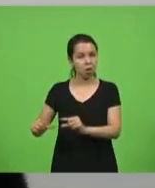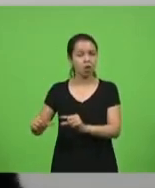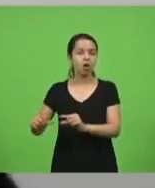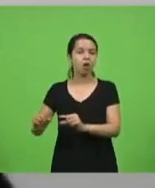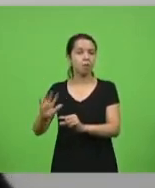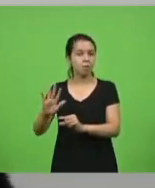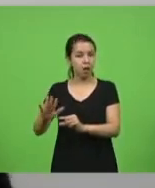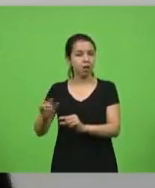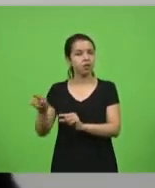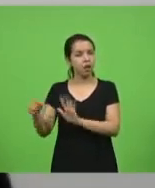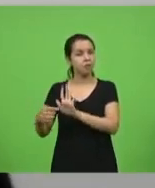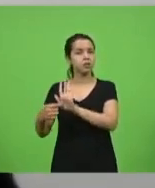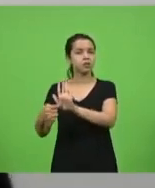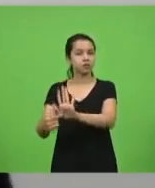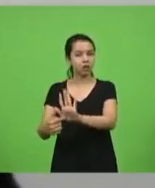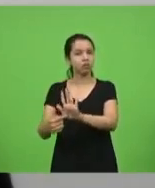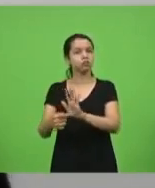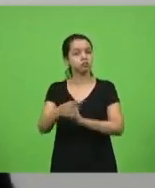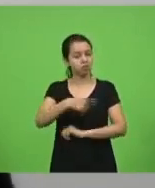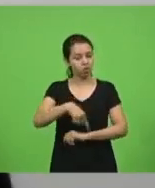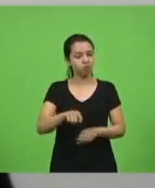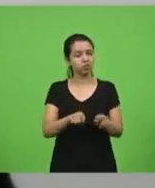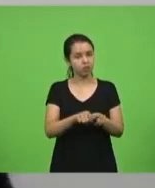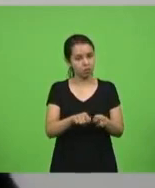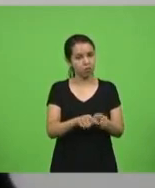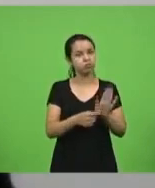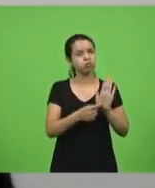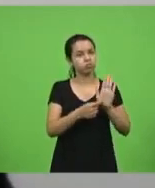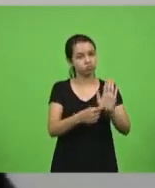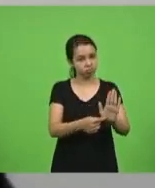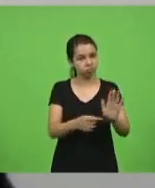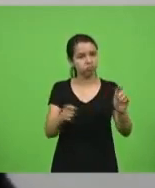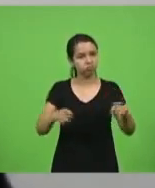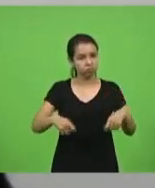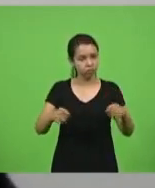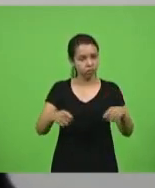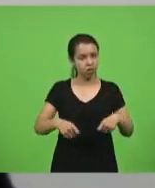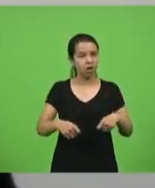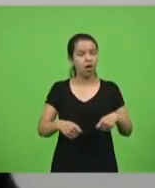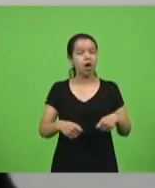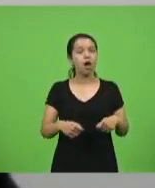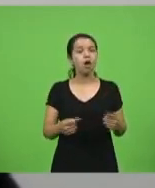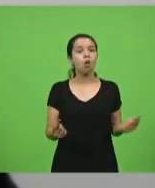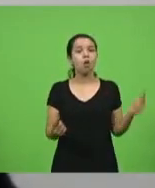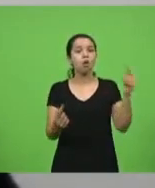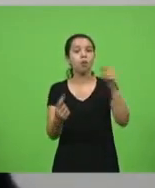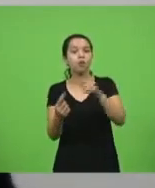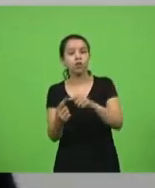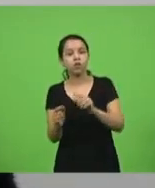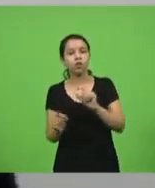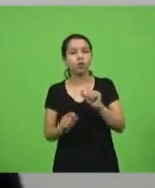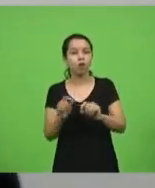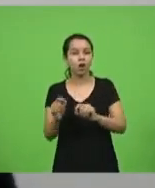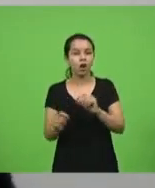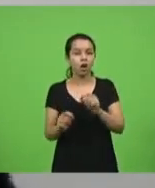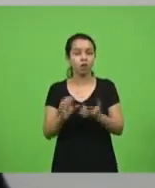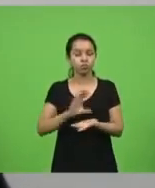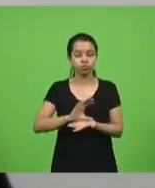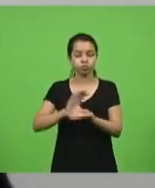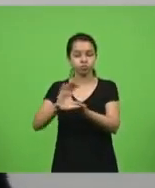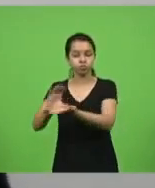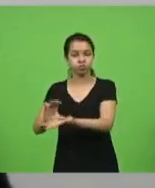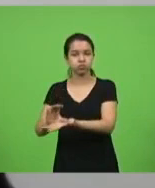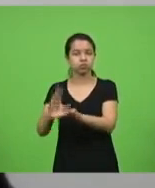condições que têm por objetivo conceder auxílio emergencial para os micro e pequenos empreendedores do